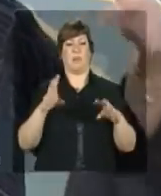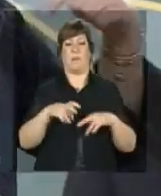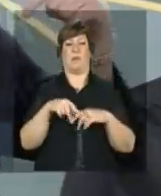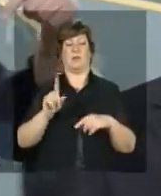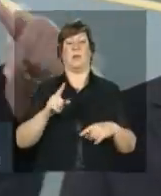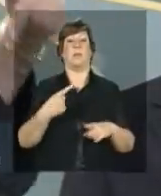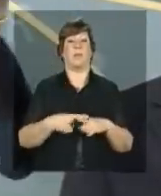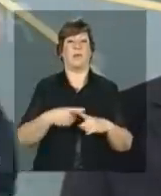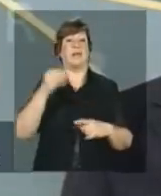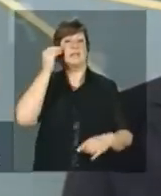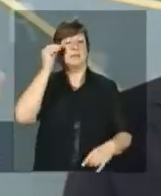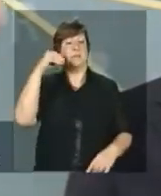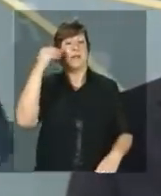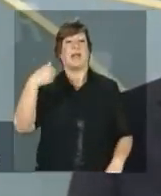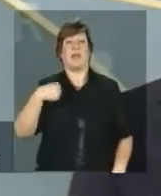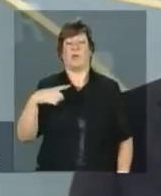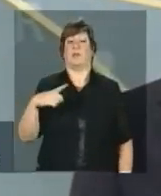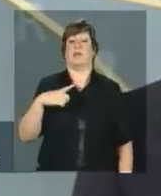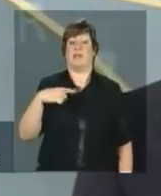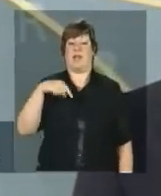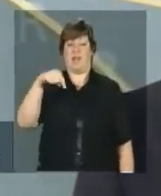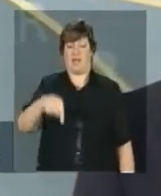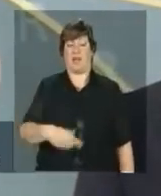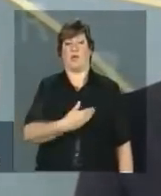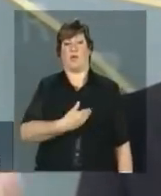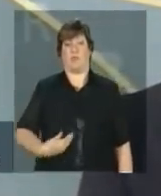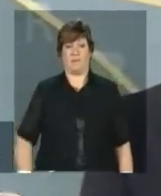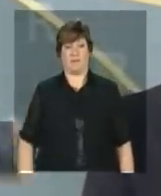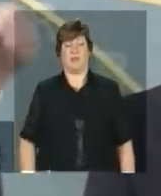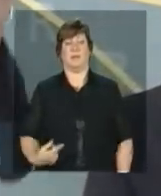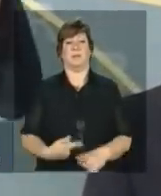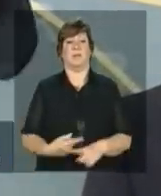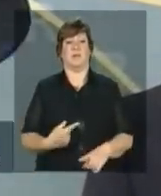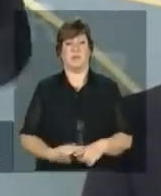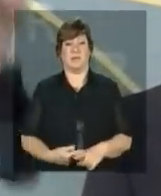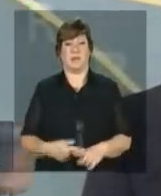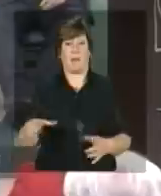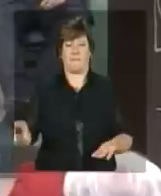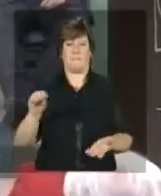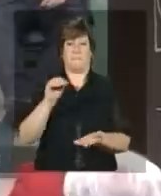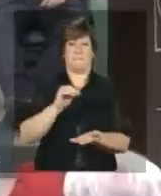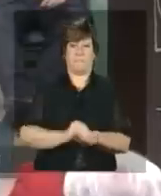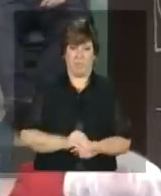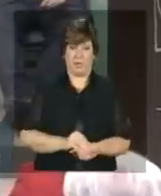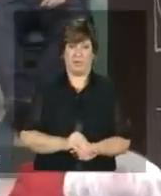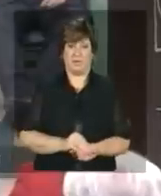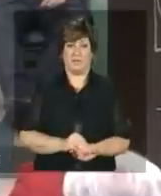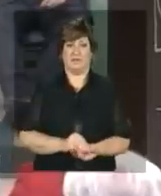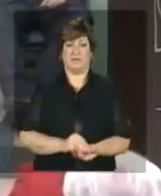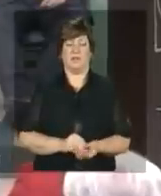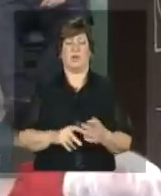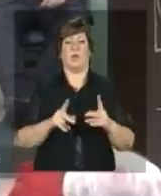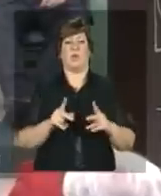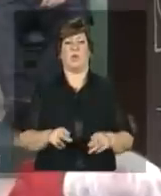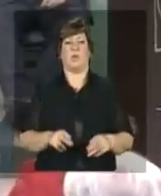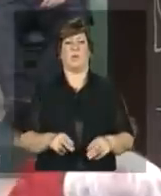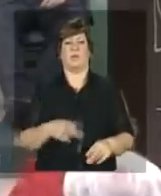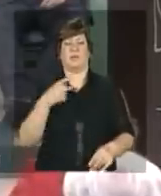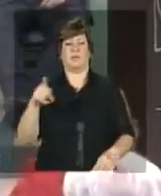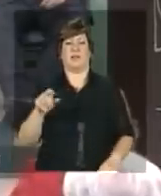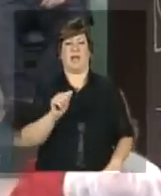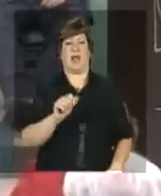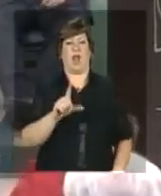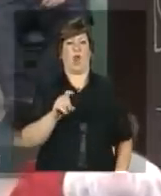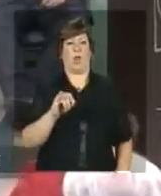também pela experiência que eu tenho no governo porque colocar colocar como diz o Aloysio